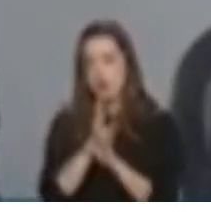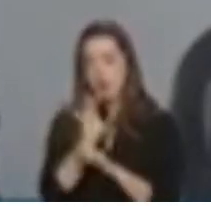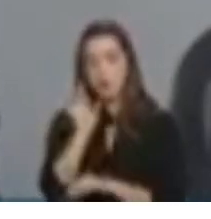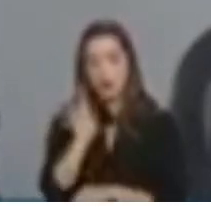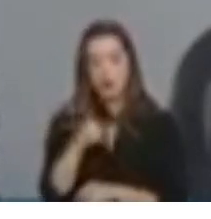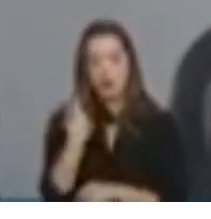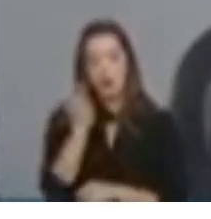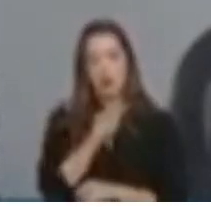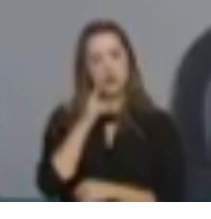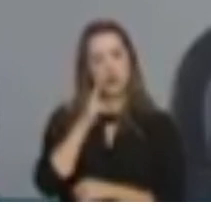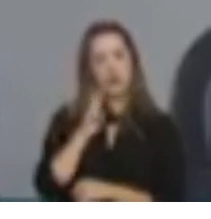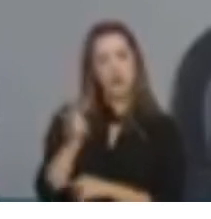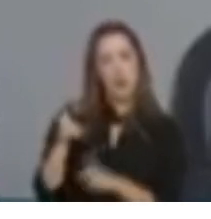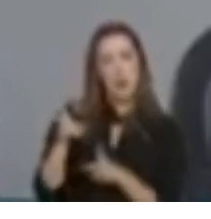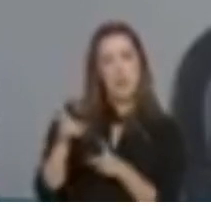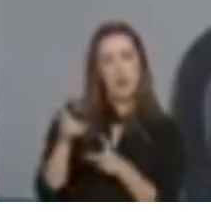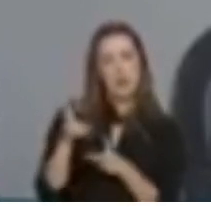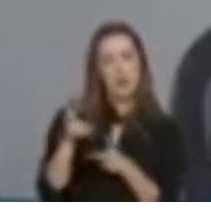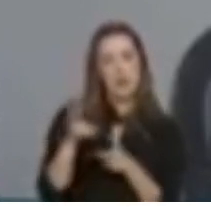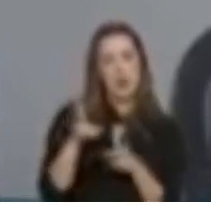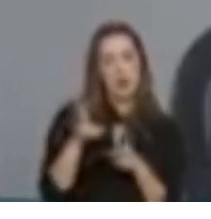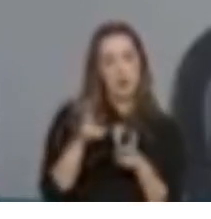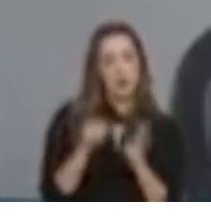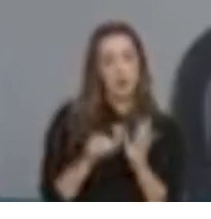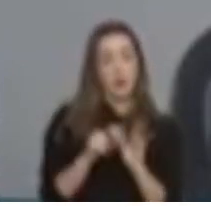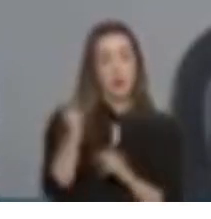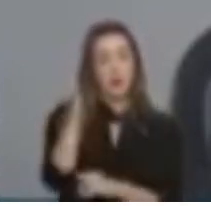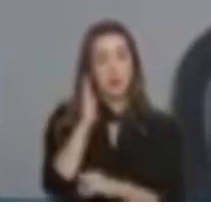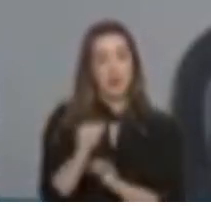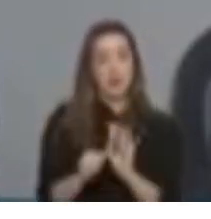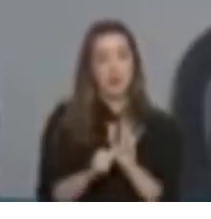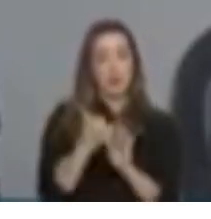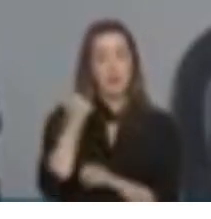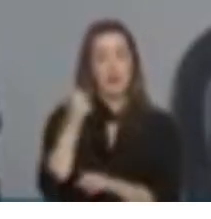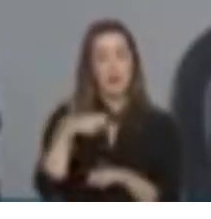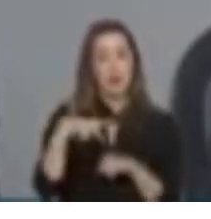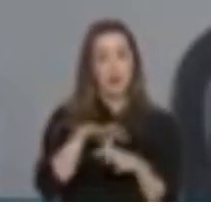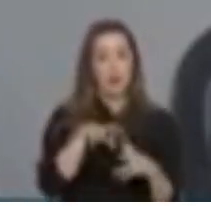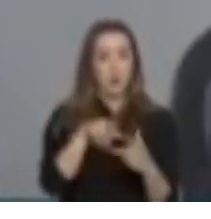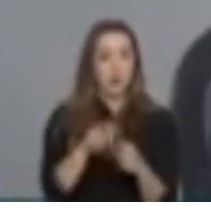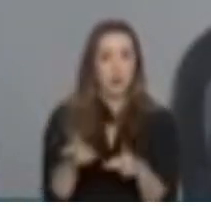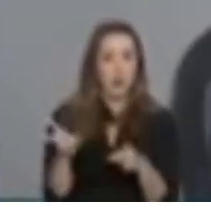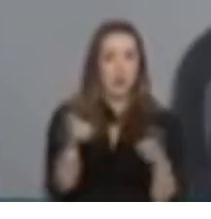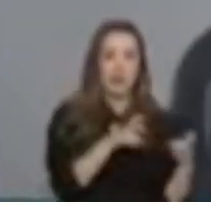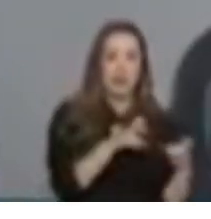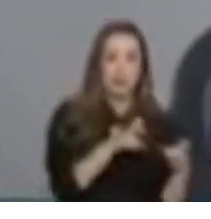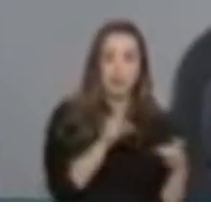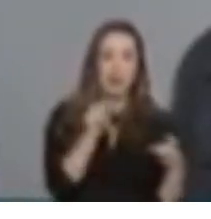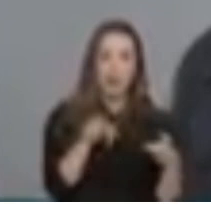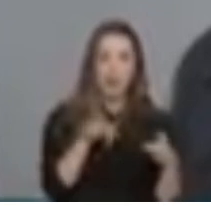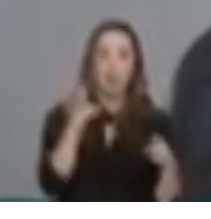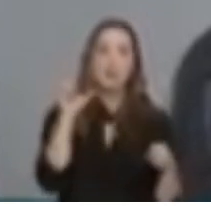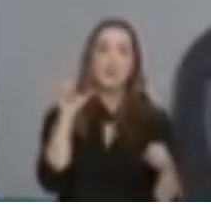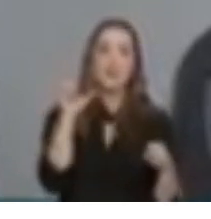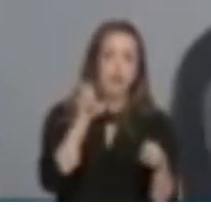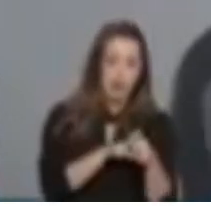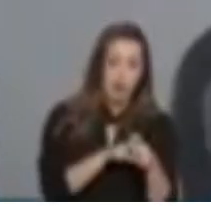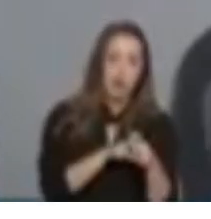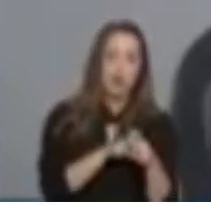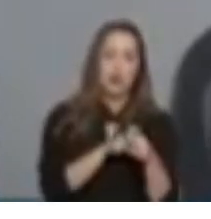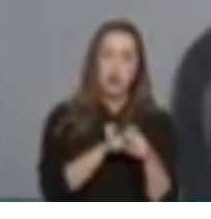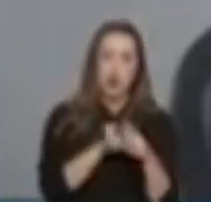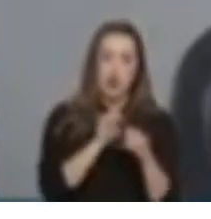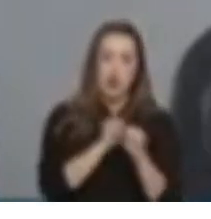Quando nós começamos a perceber, e o Brasil foi o primeiro país do mundo a perceber, de que se tratava de um vírus que estava se